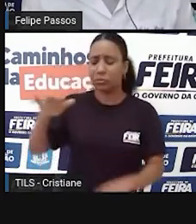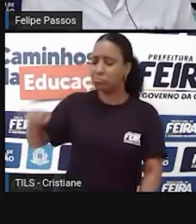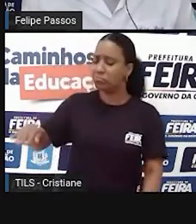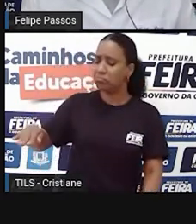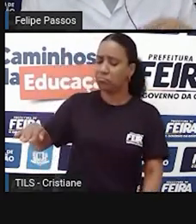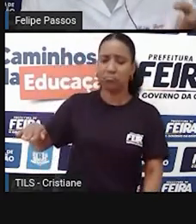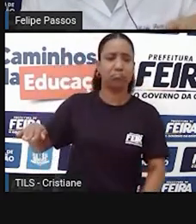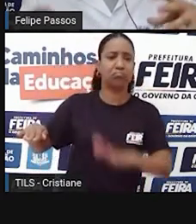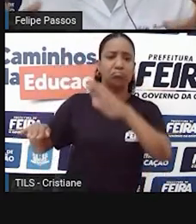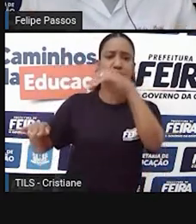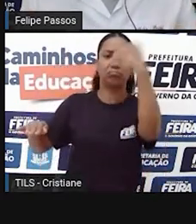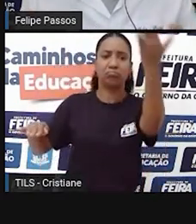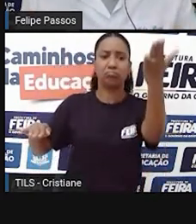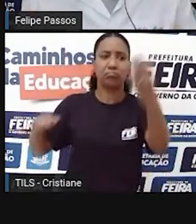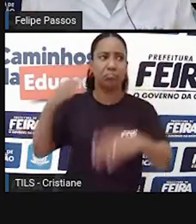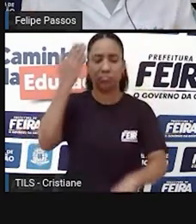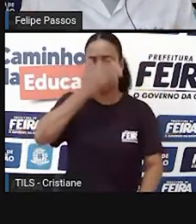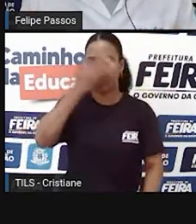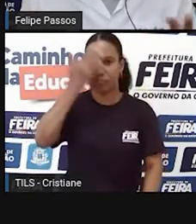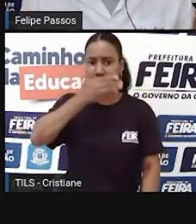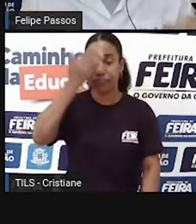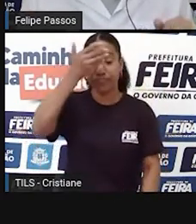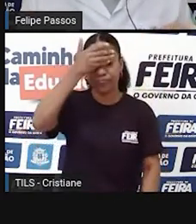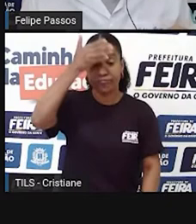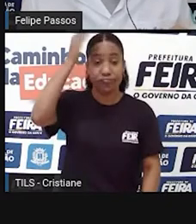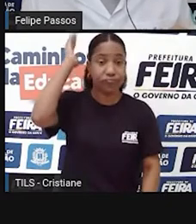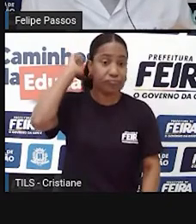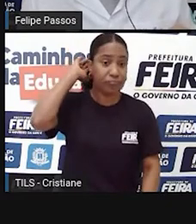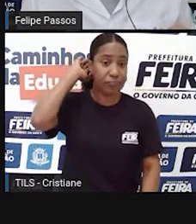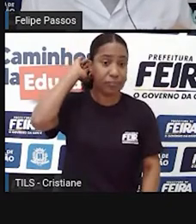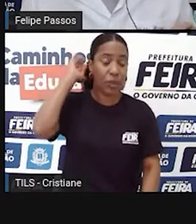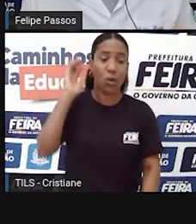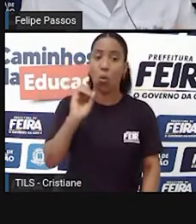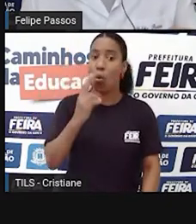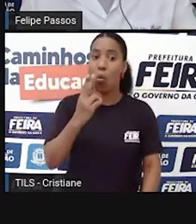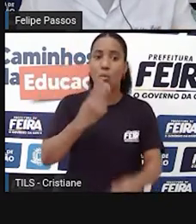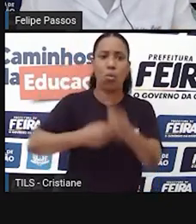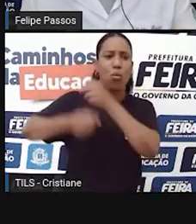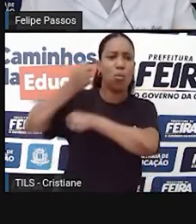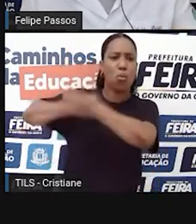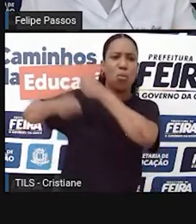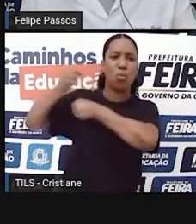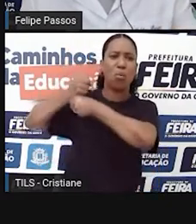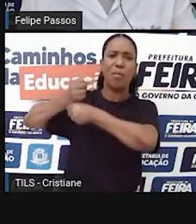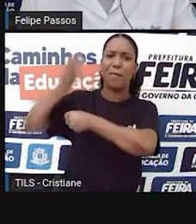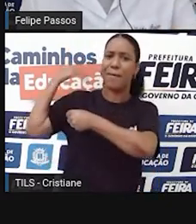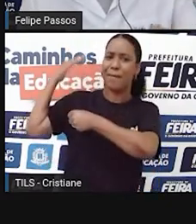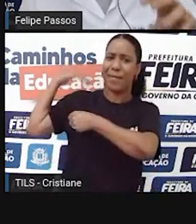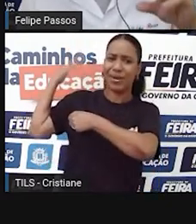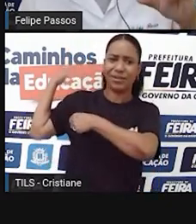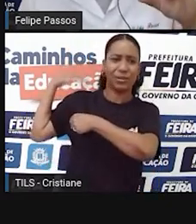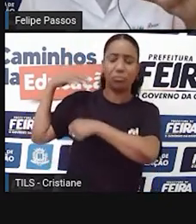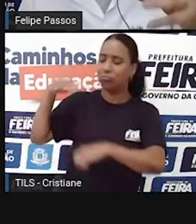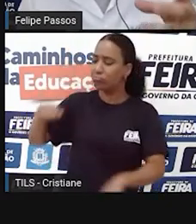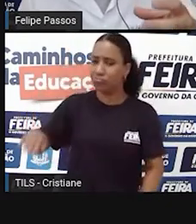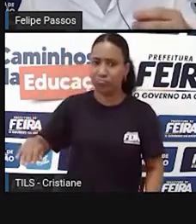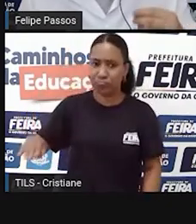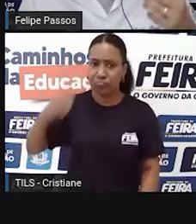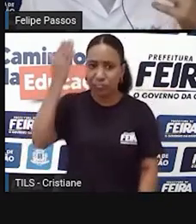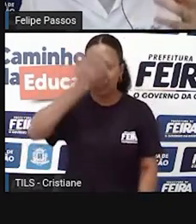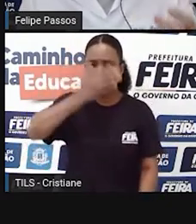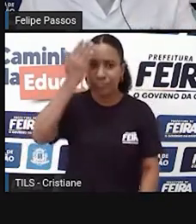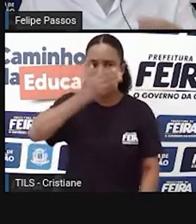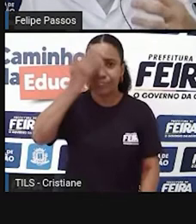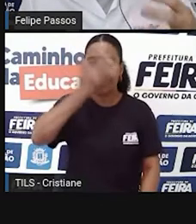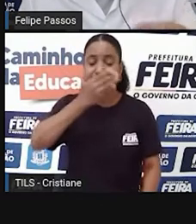ou então se essa caçada aconteceu há um ano atrás, como é que a criança vai saber as informações,